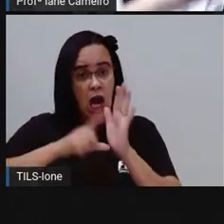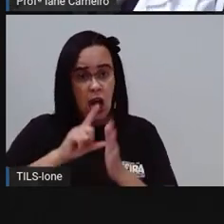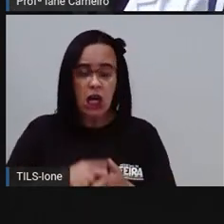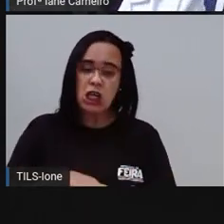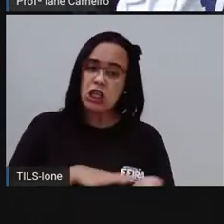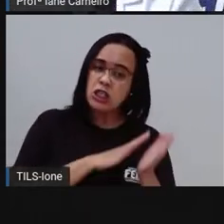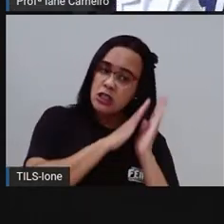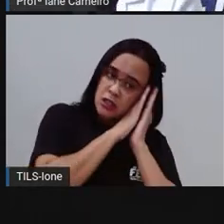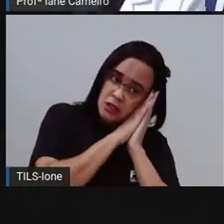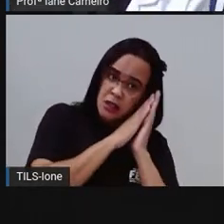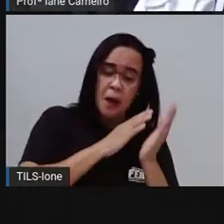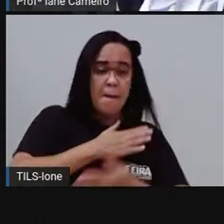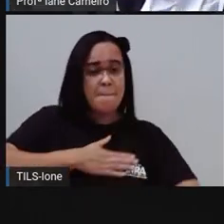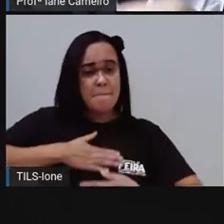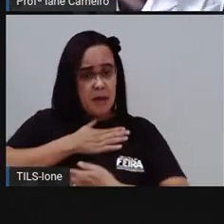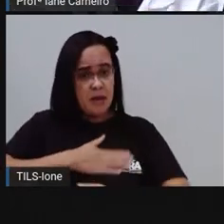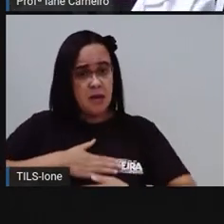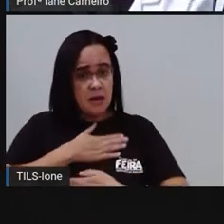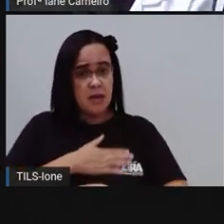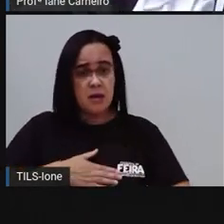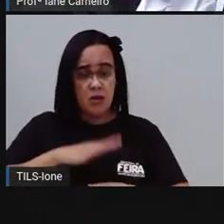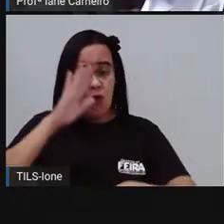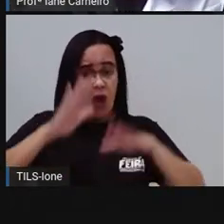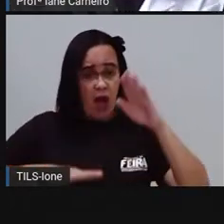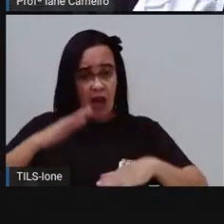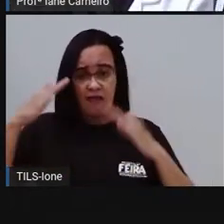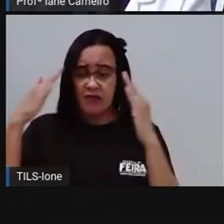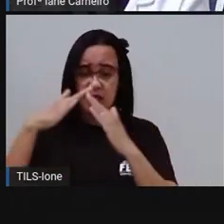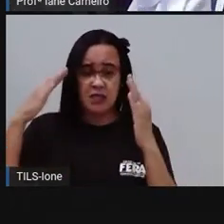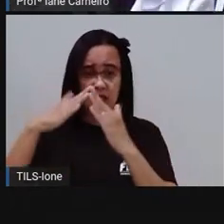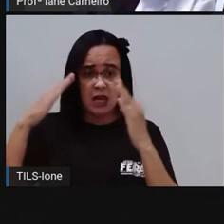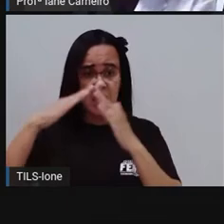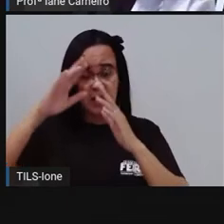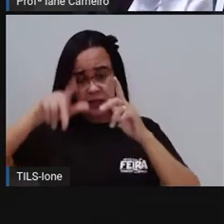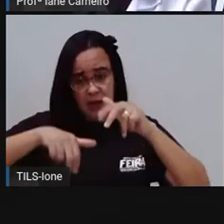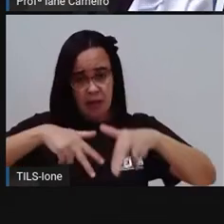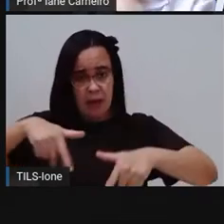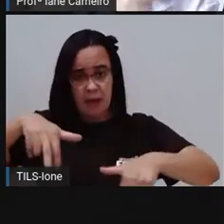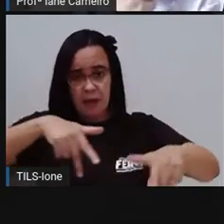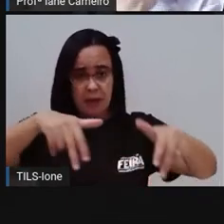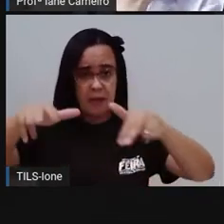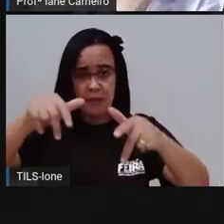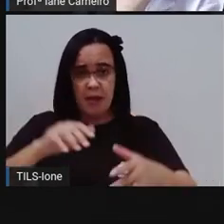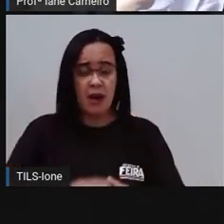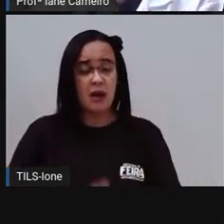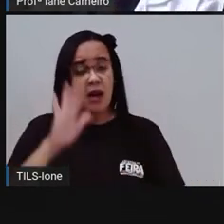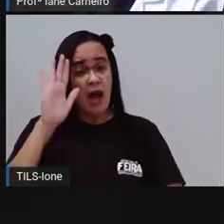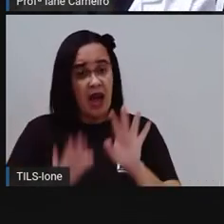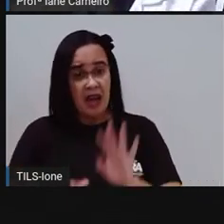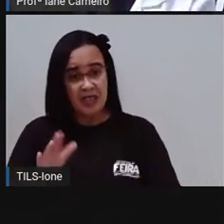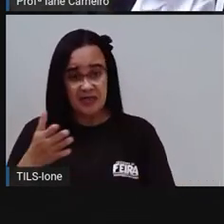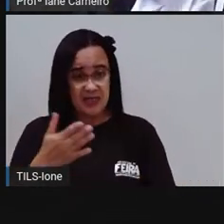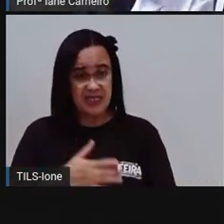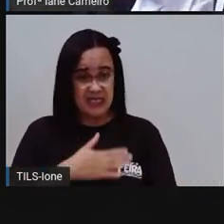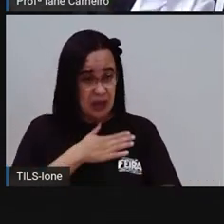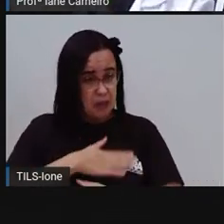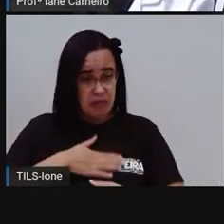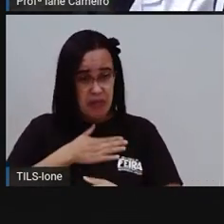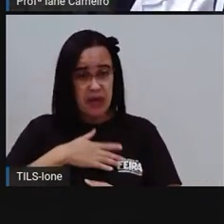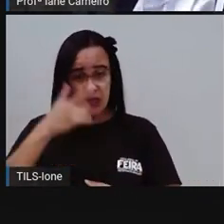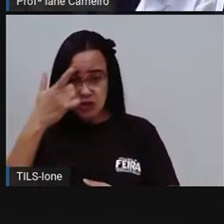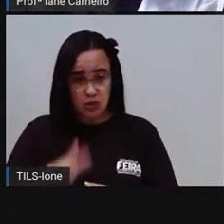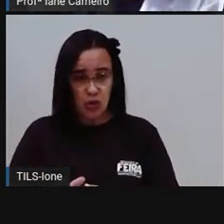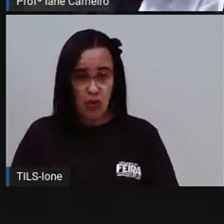pela casa, né? Tem criança que passeia antes de dormir, brinca antes de dormir, não toma outro banhinho, eu tenho certeza disso. E aí a vai dormir,